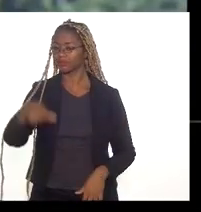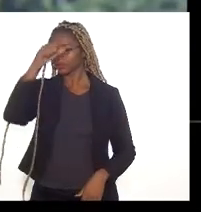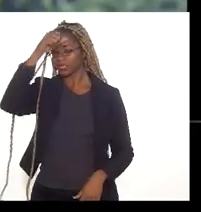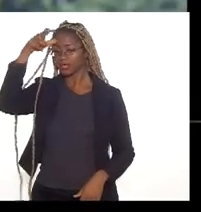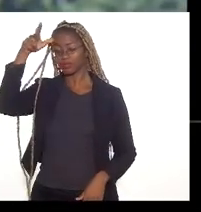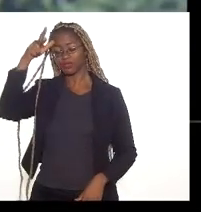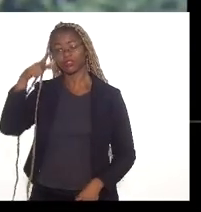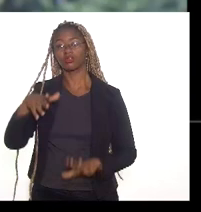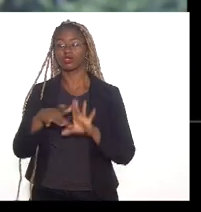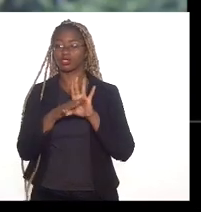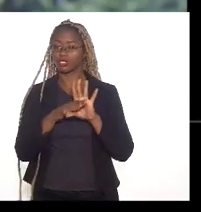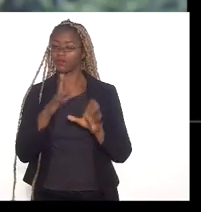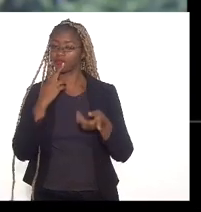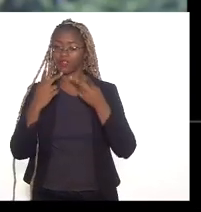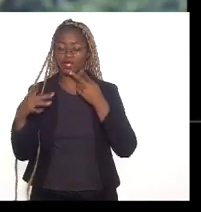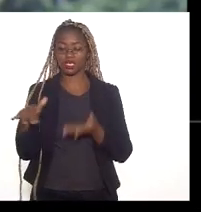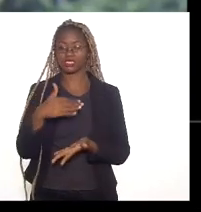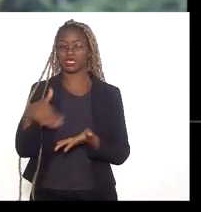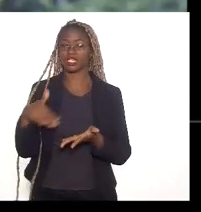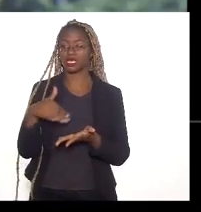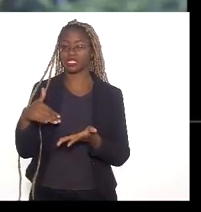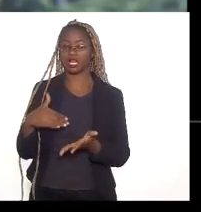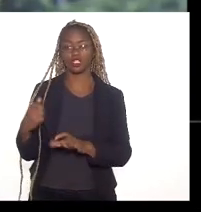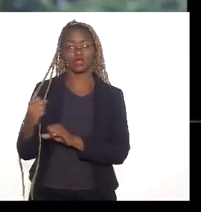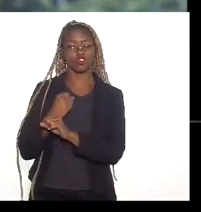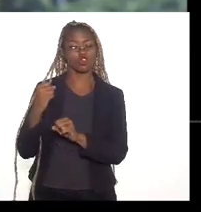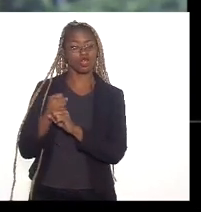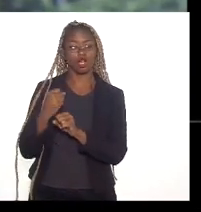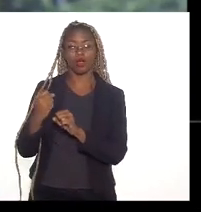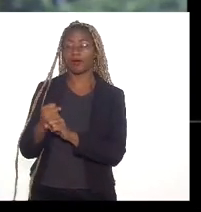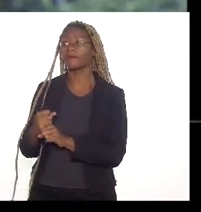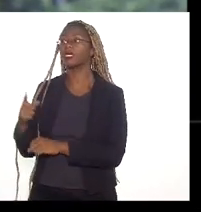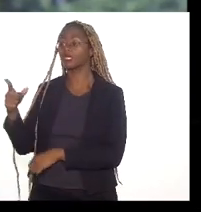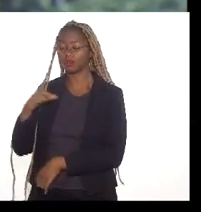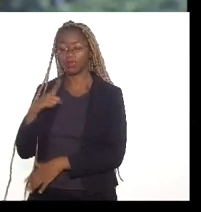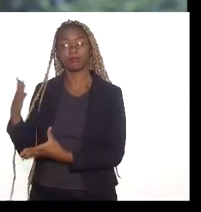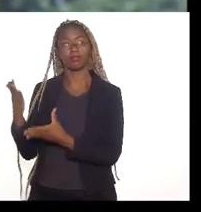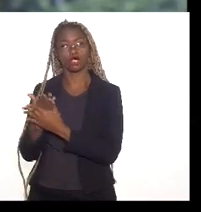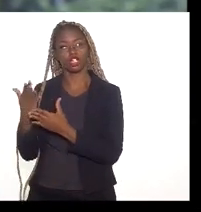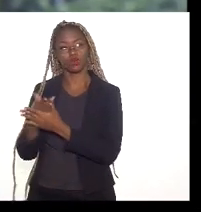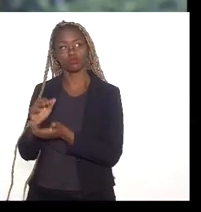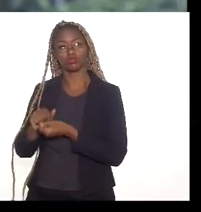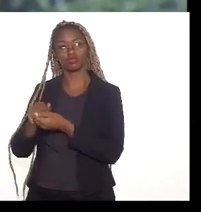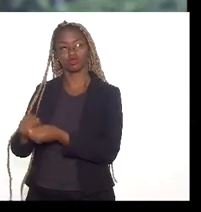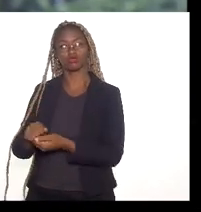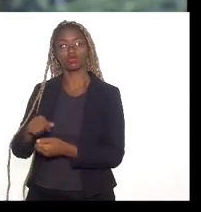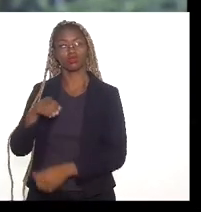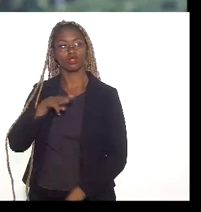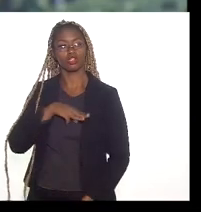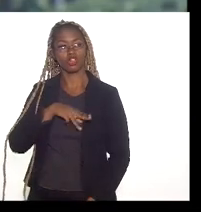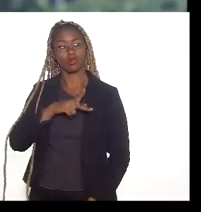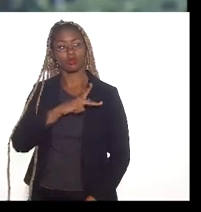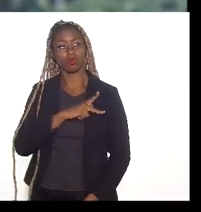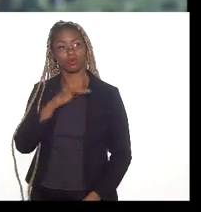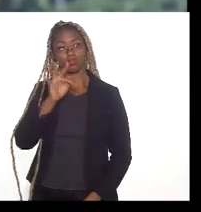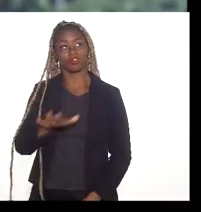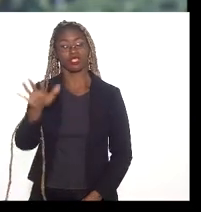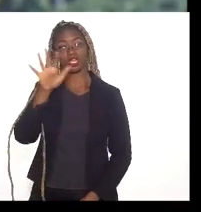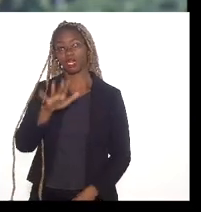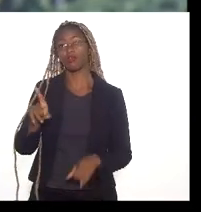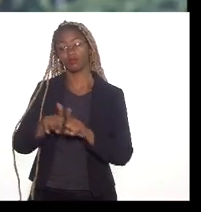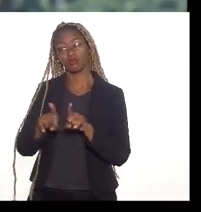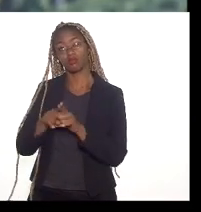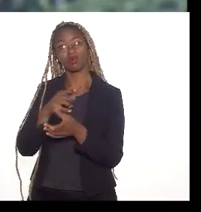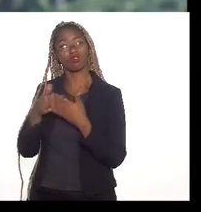que a Secretaria Municipal de Urbanismo faz os processos no local com o acompanhamento do Ministério Público Federal. Também afirmou que qualquer